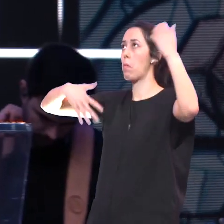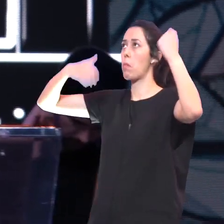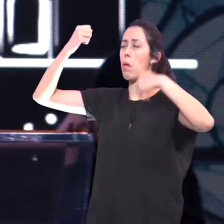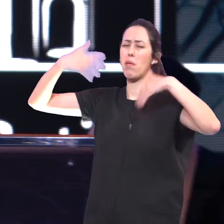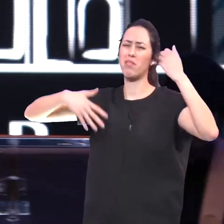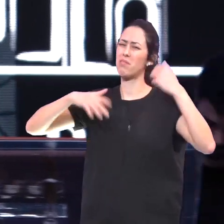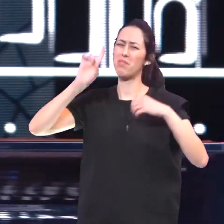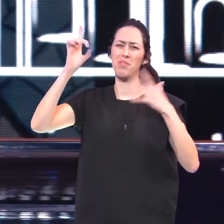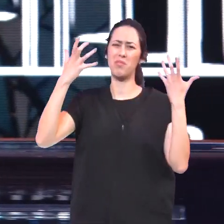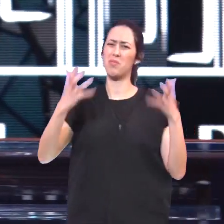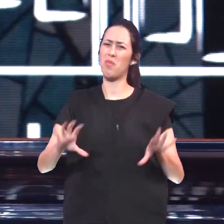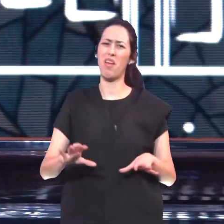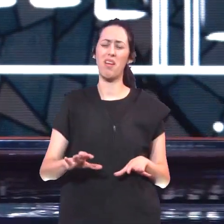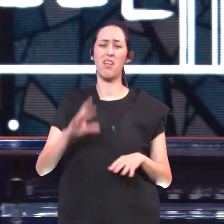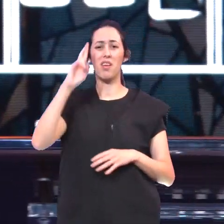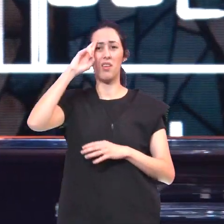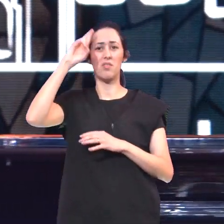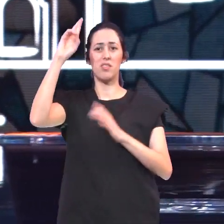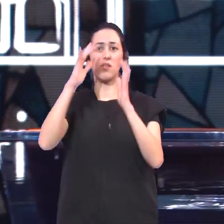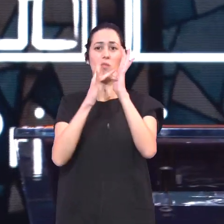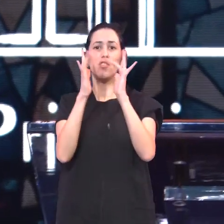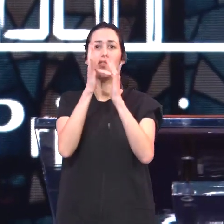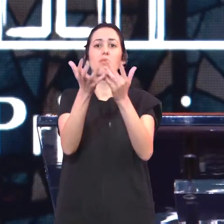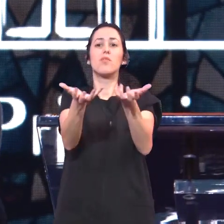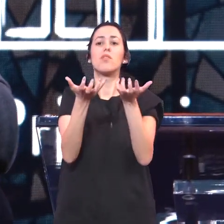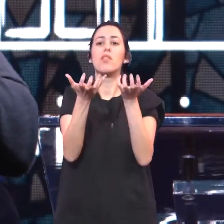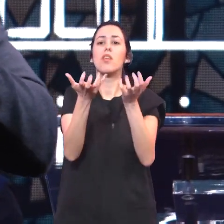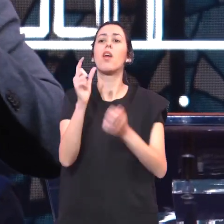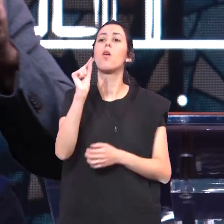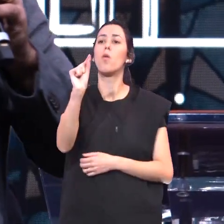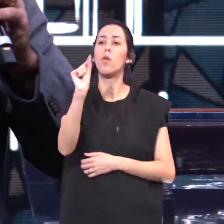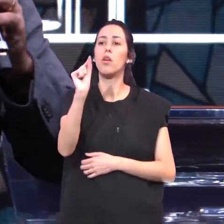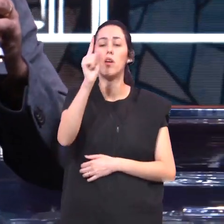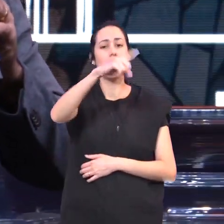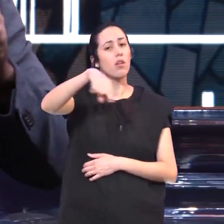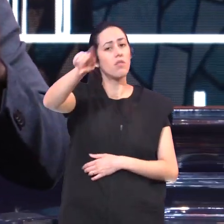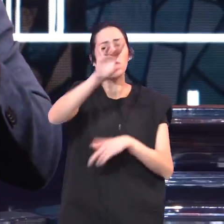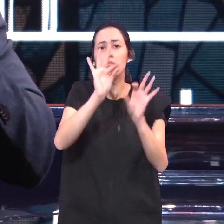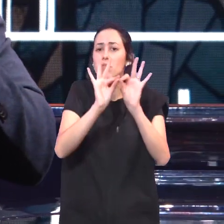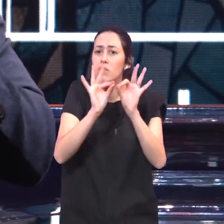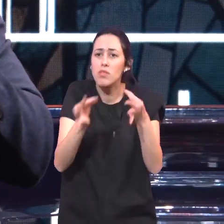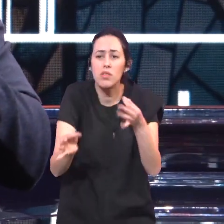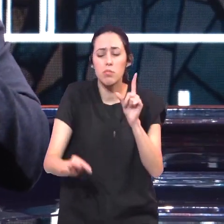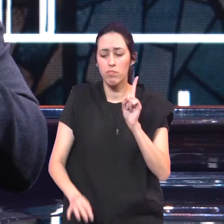O que o Senhor Jesus deseja É simplesmente que você venha